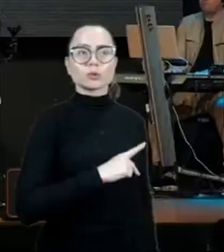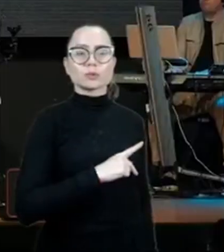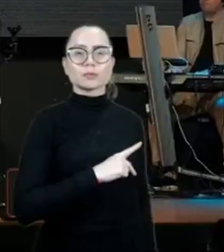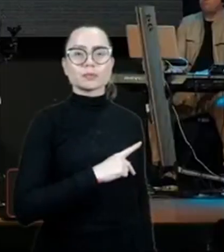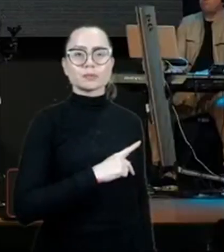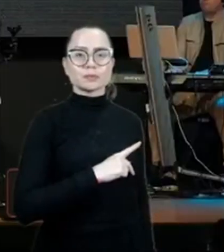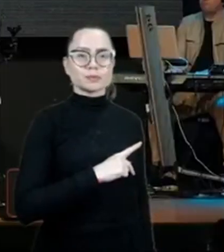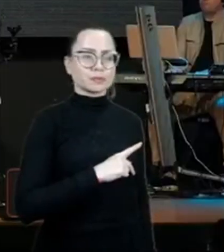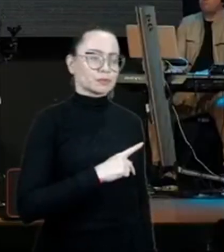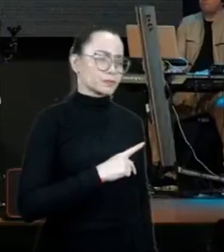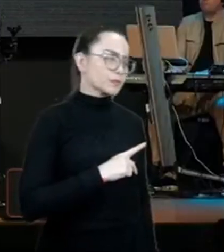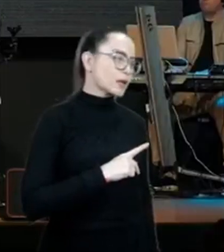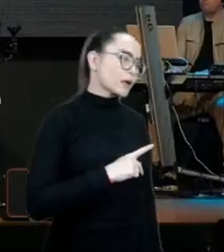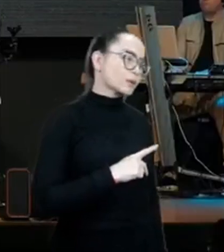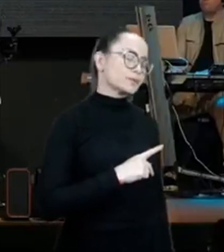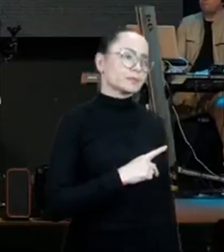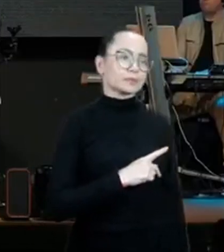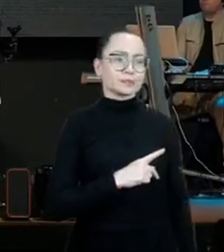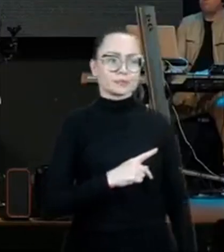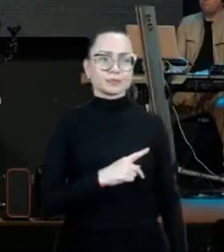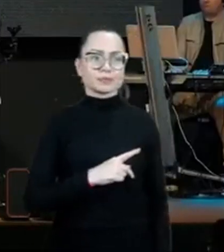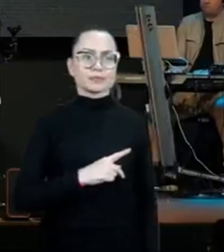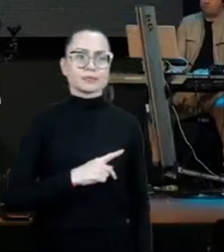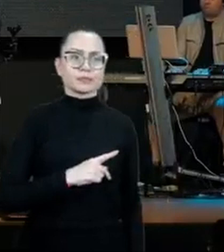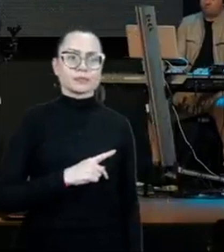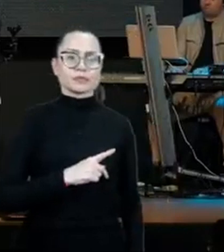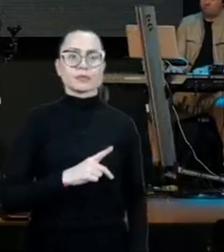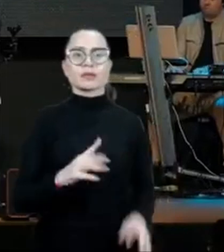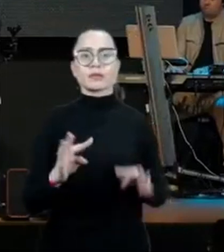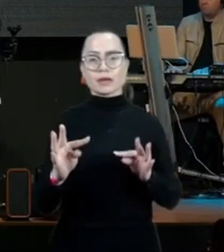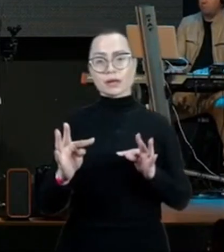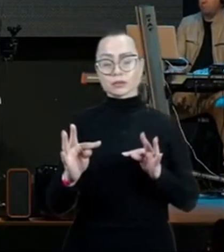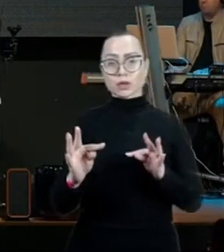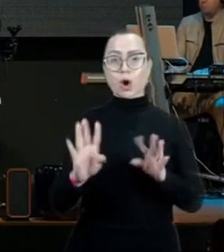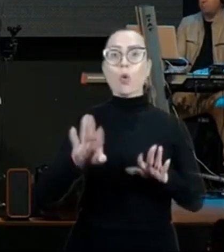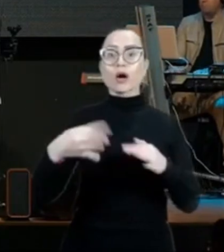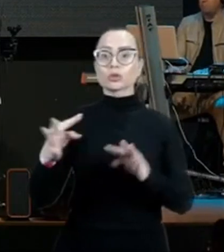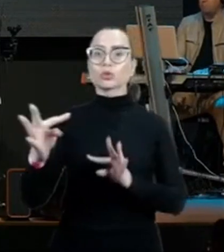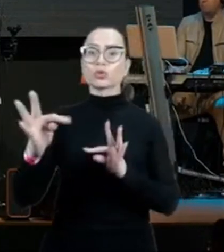uau, por que Deus não mandou um anjo? Porque Deus nos consola com outro irmão,